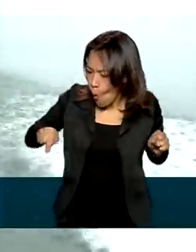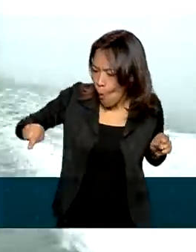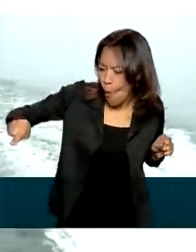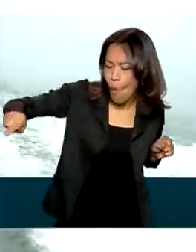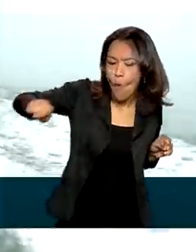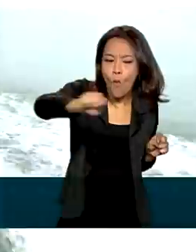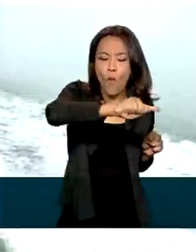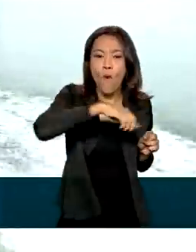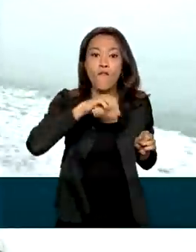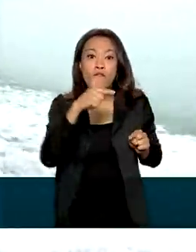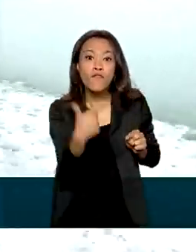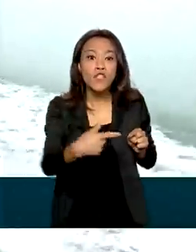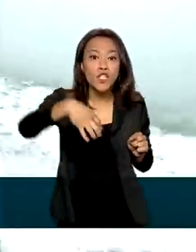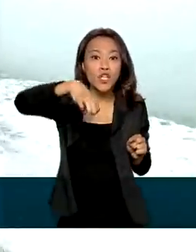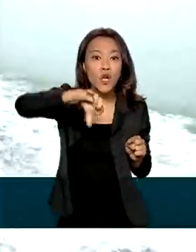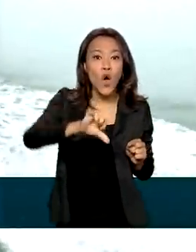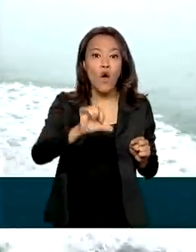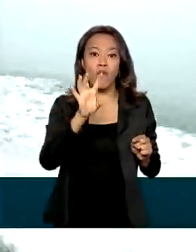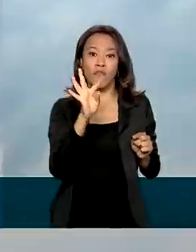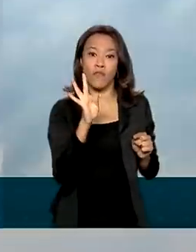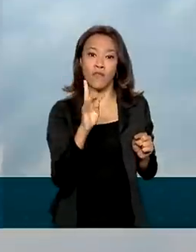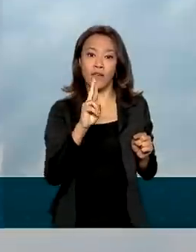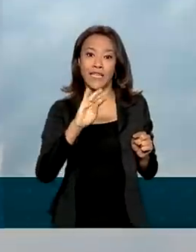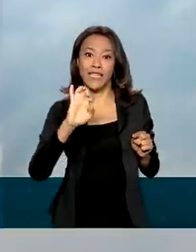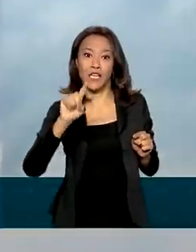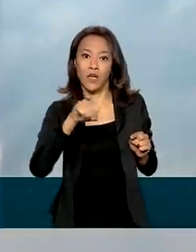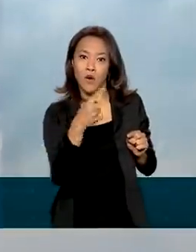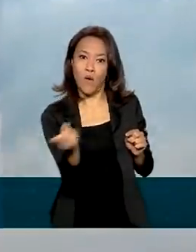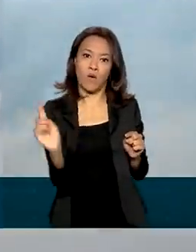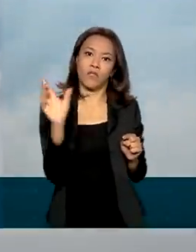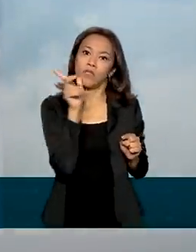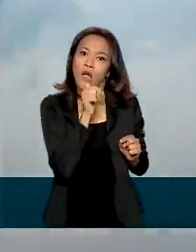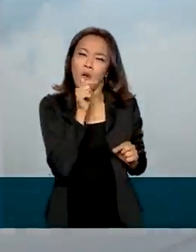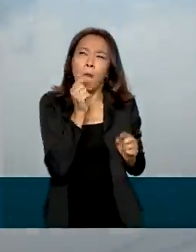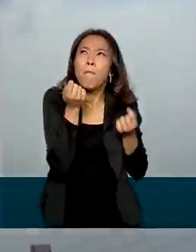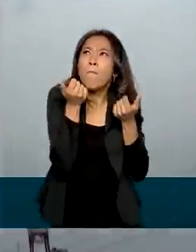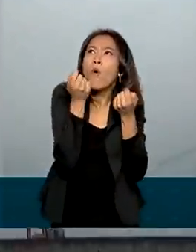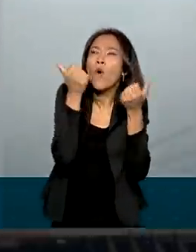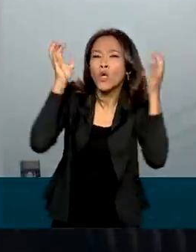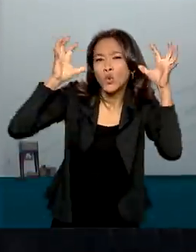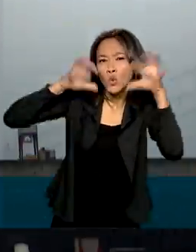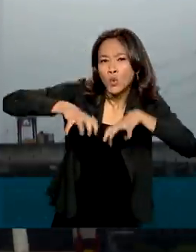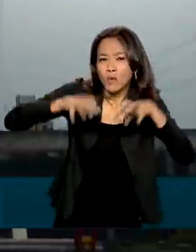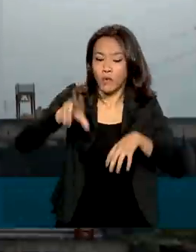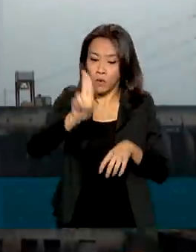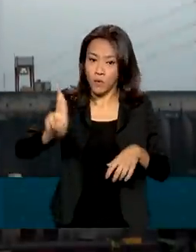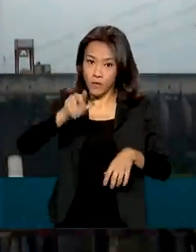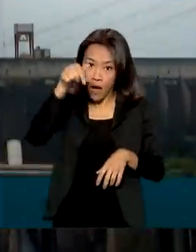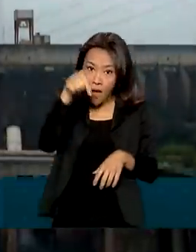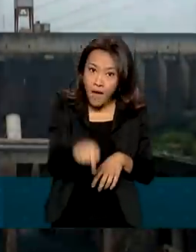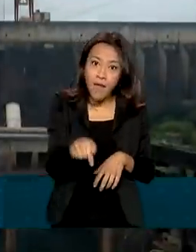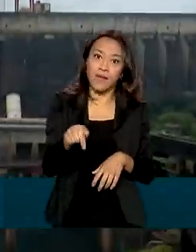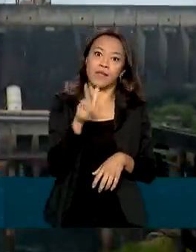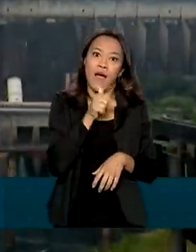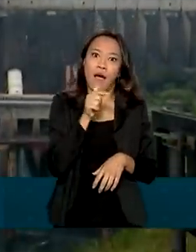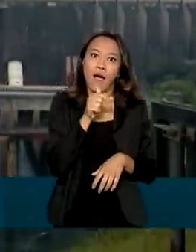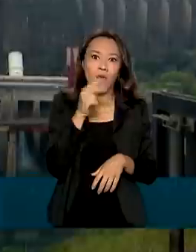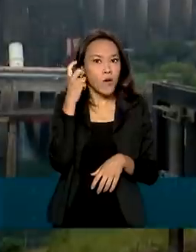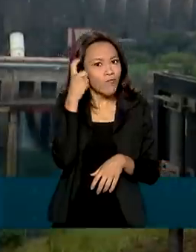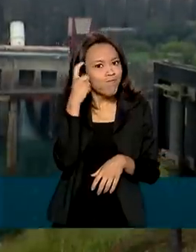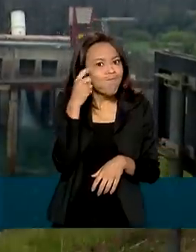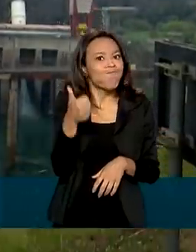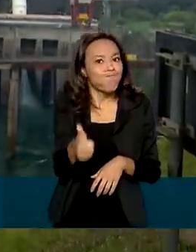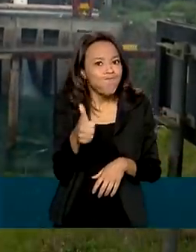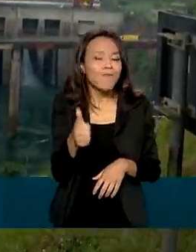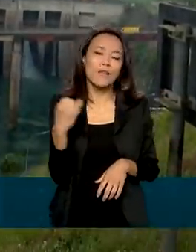até 29 trilhões de litros de água. Em um período de pouca chuva, usar essa água da forma mais proveitosa possível